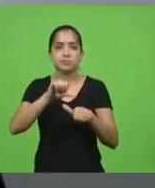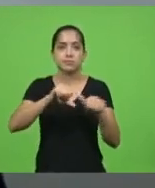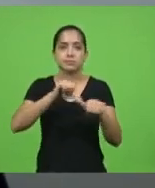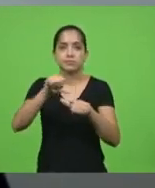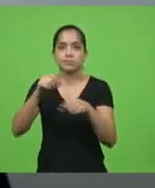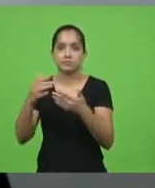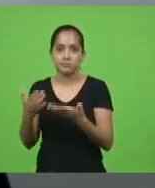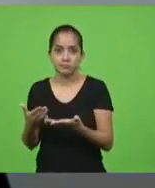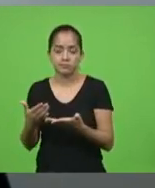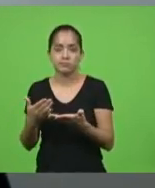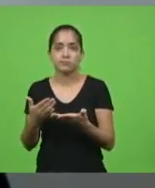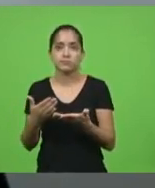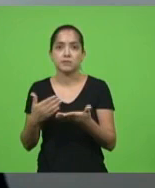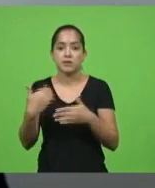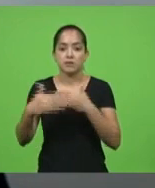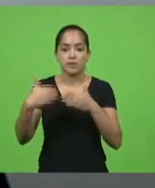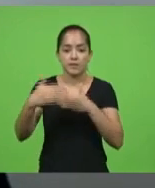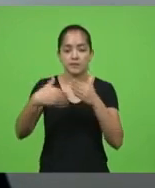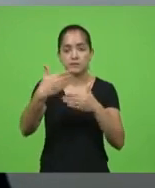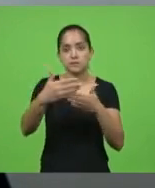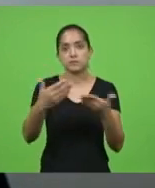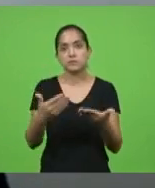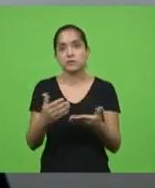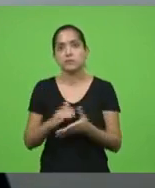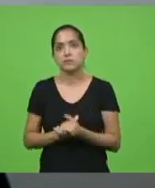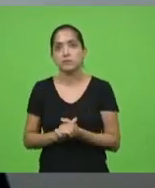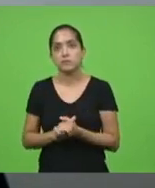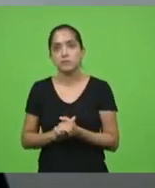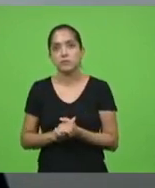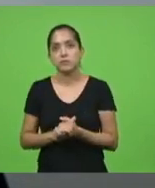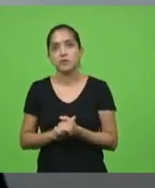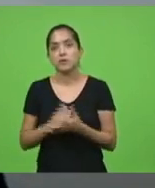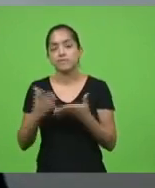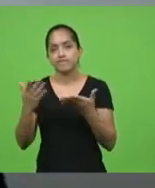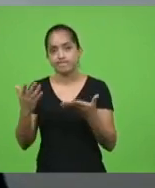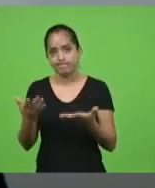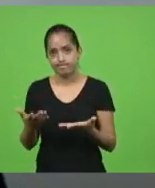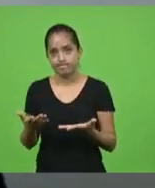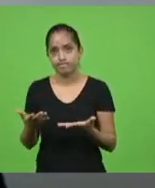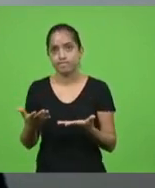o tempo vai passando isso é extremamente